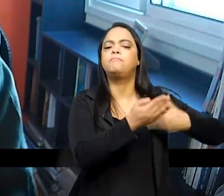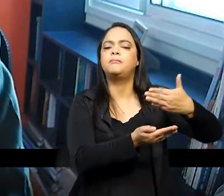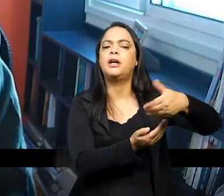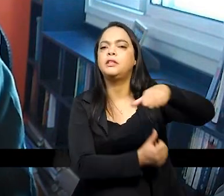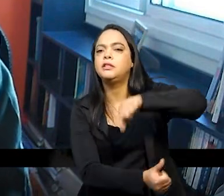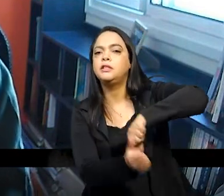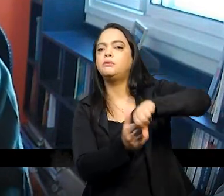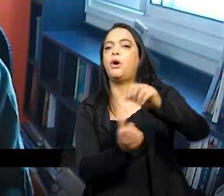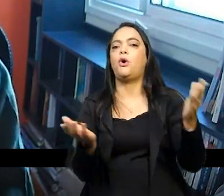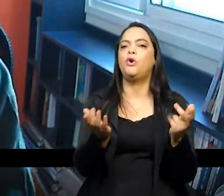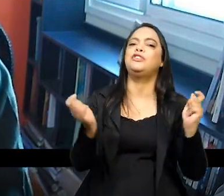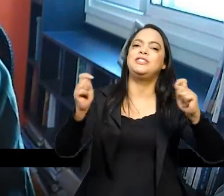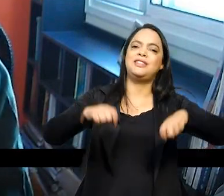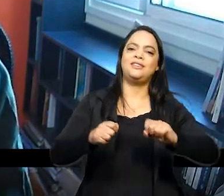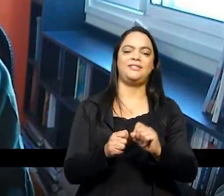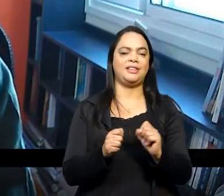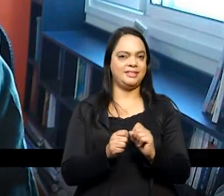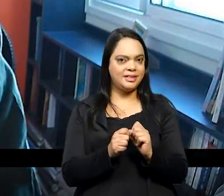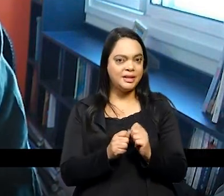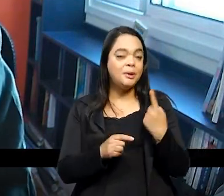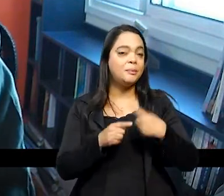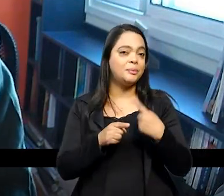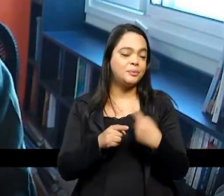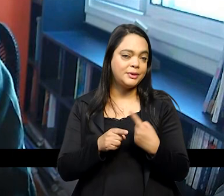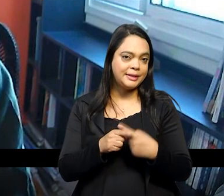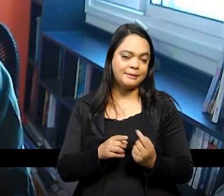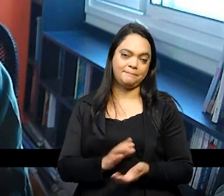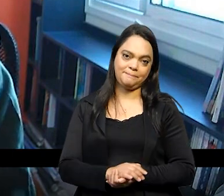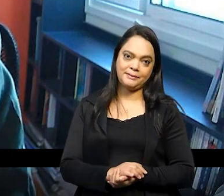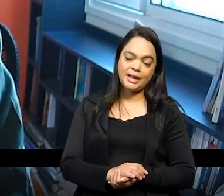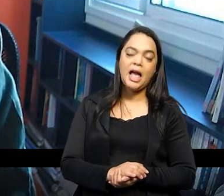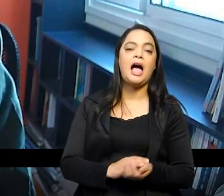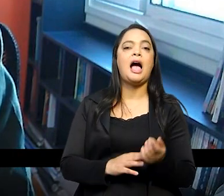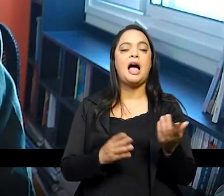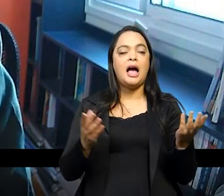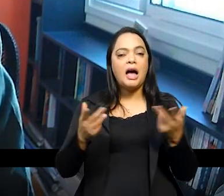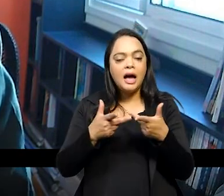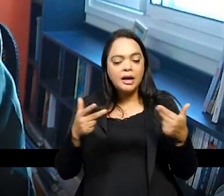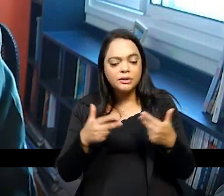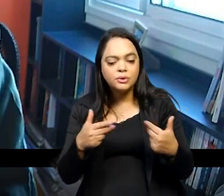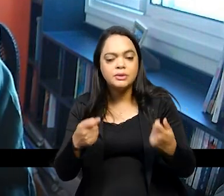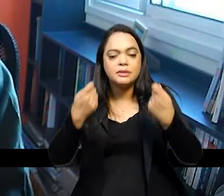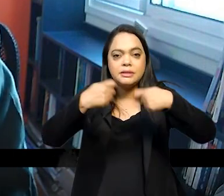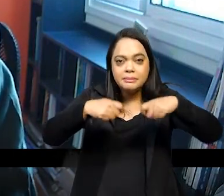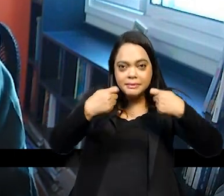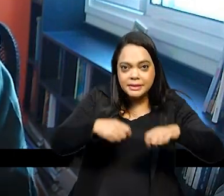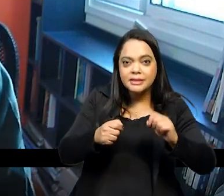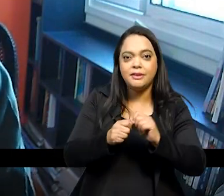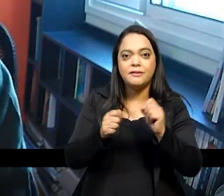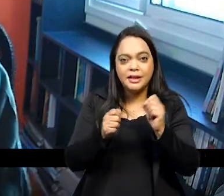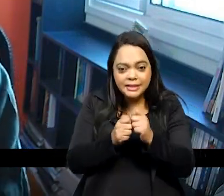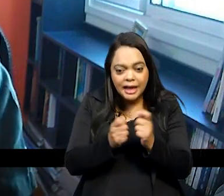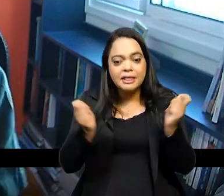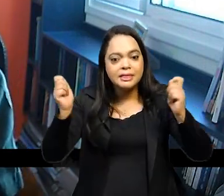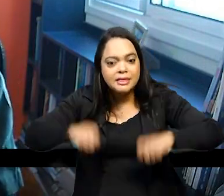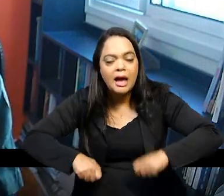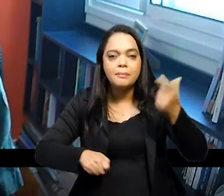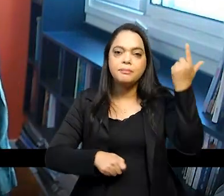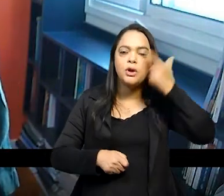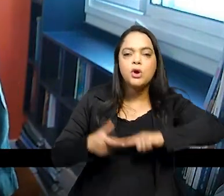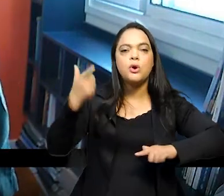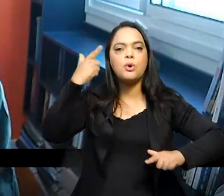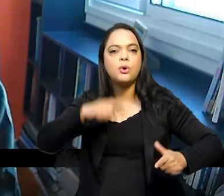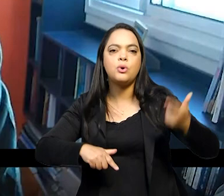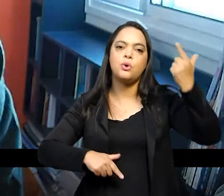porque essas coisas que são possíveis elas podem ser desejadas e podem ser efetivamente conquistadas nos